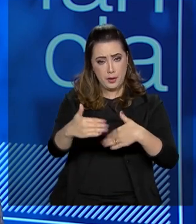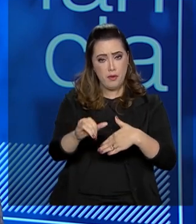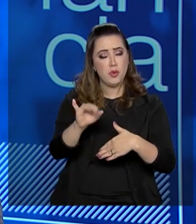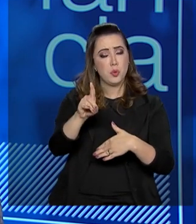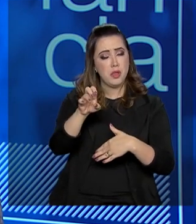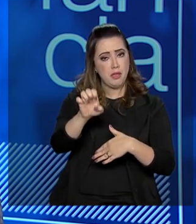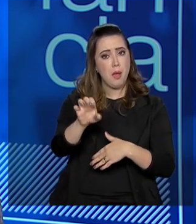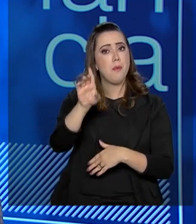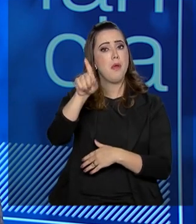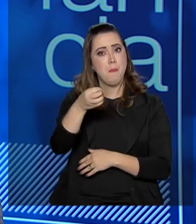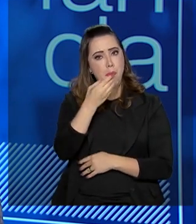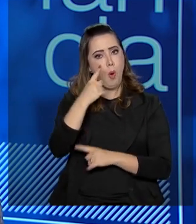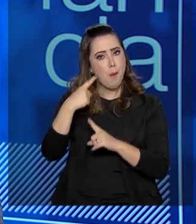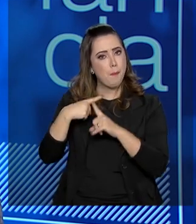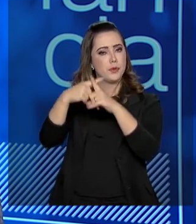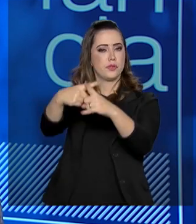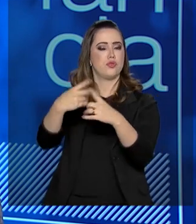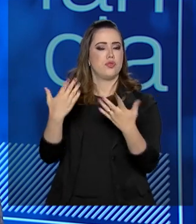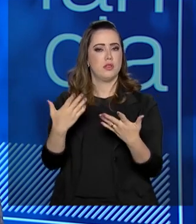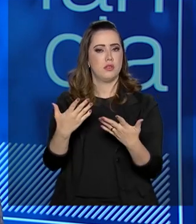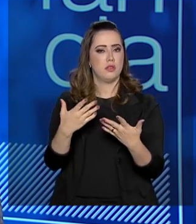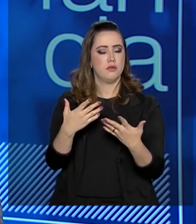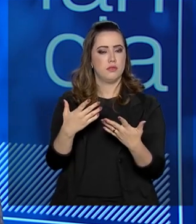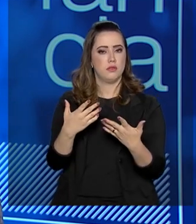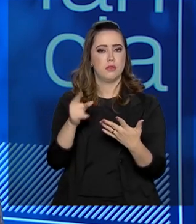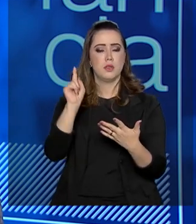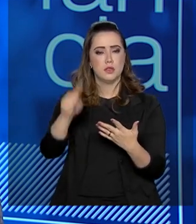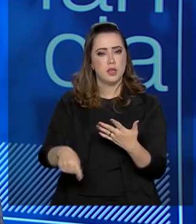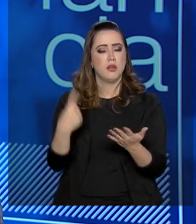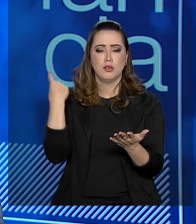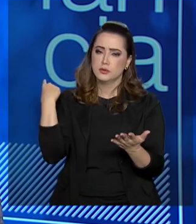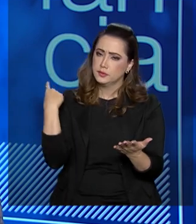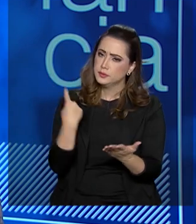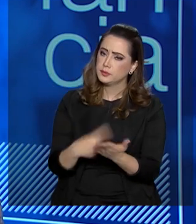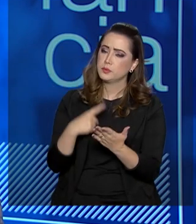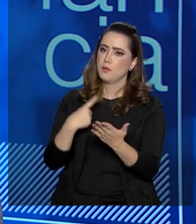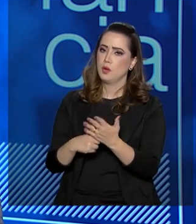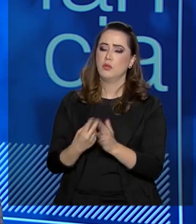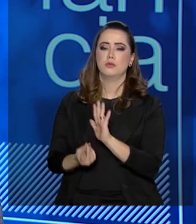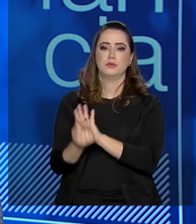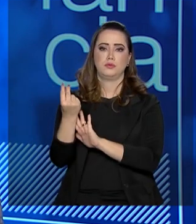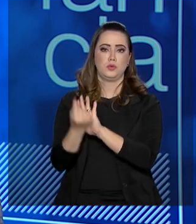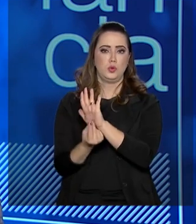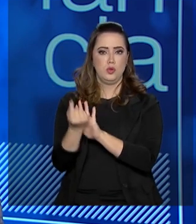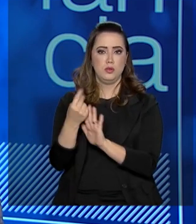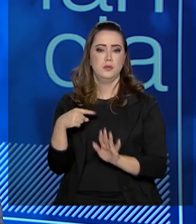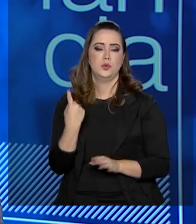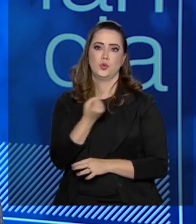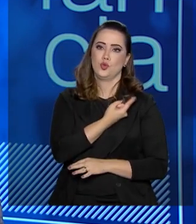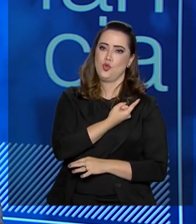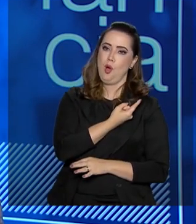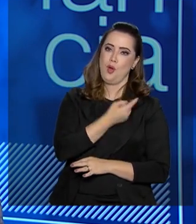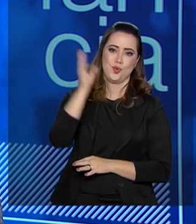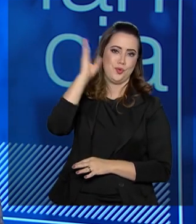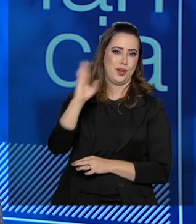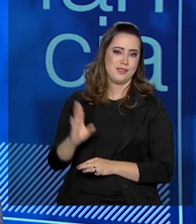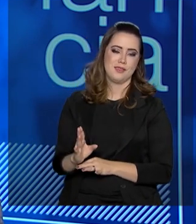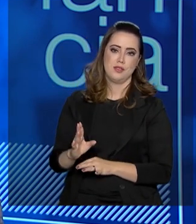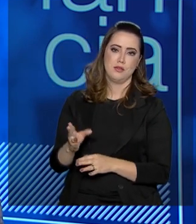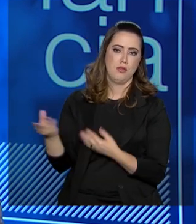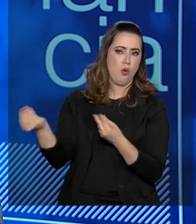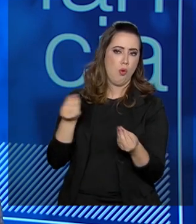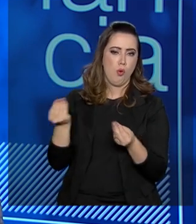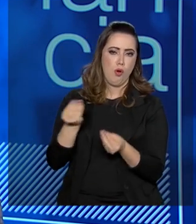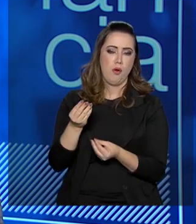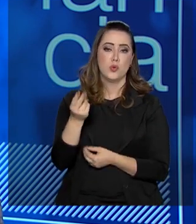arrecadação de tributos, orçamento? Ou seja, é comprometimento do dinheiro público de todos nós brasileiros. E para onde irão os